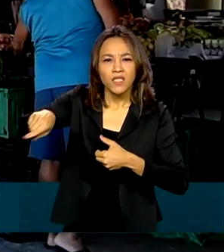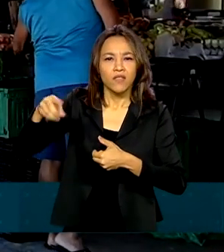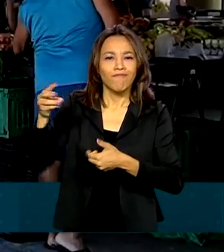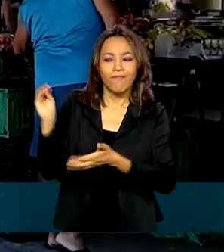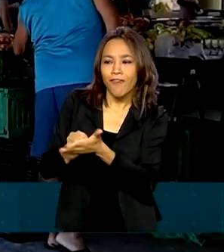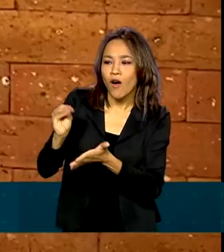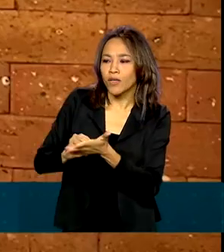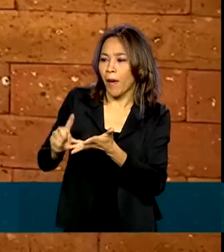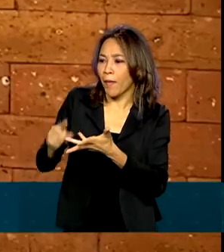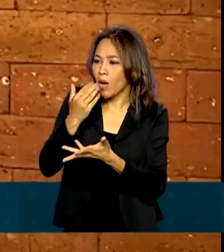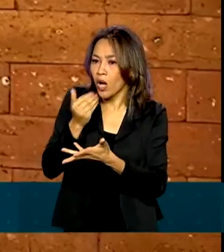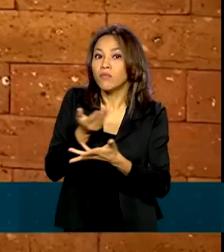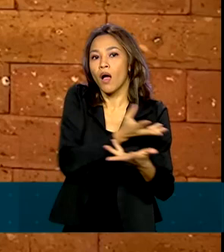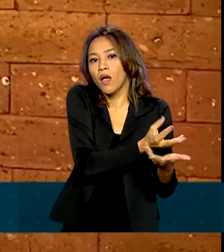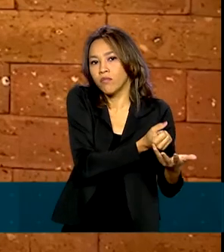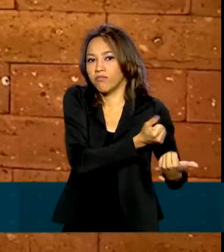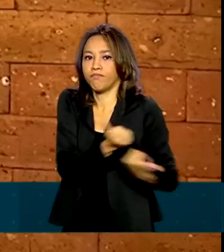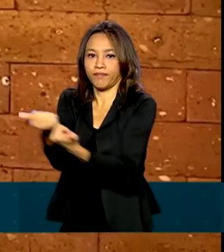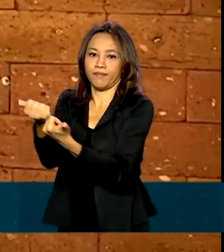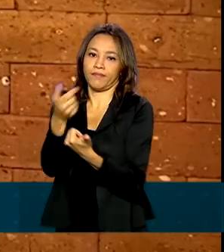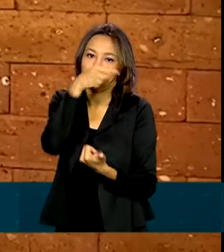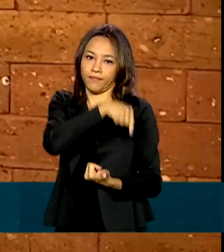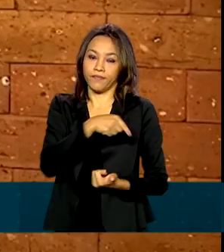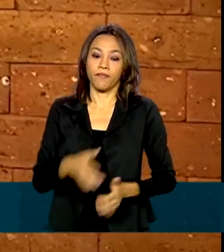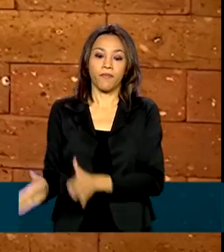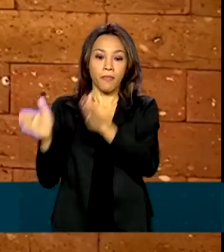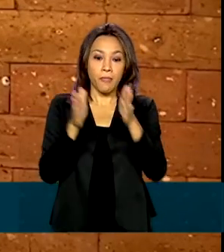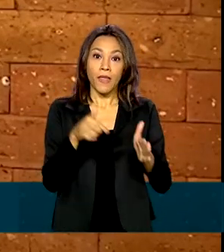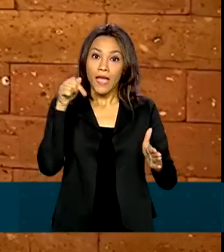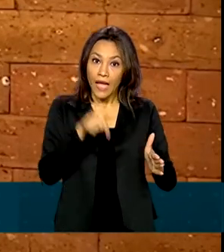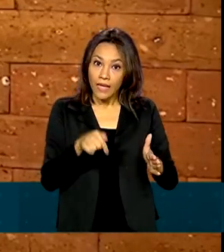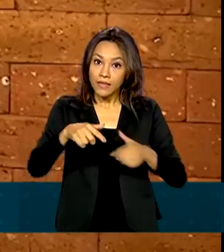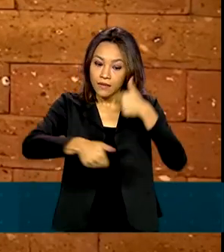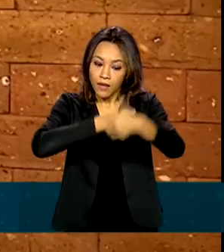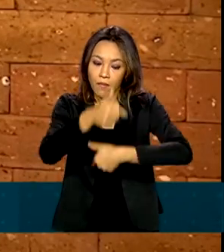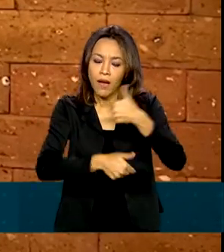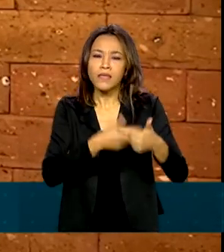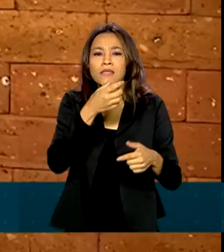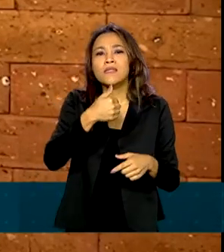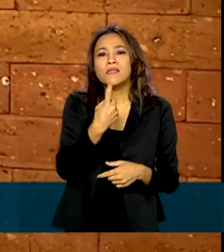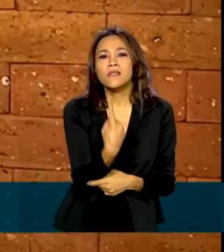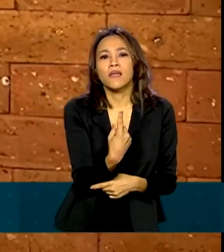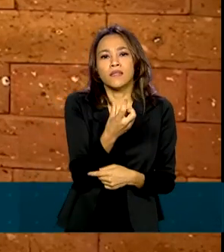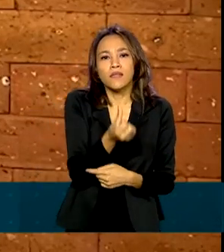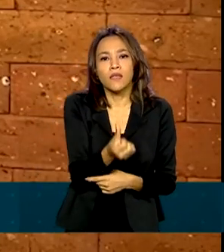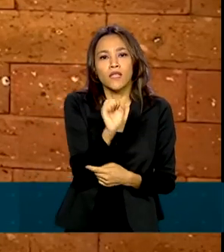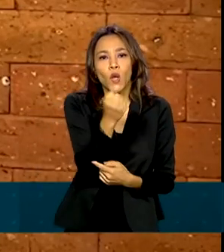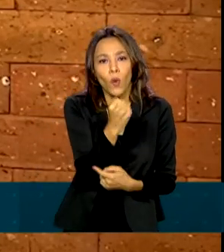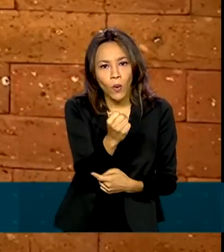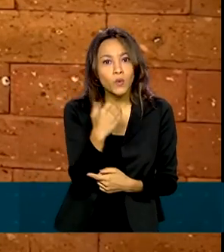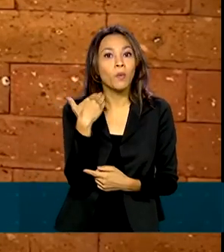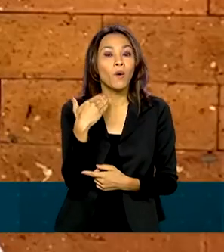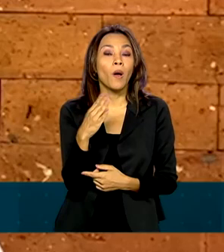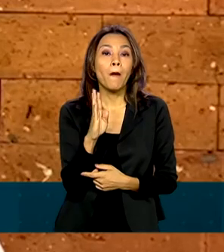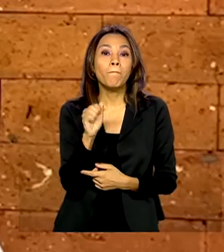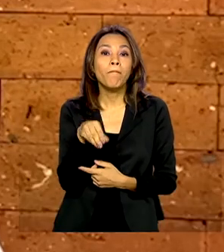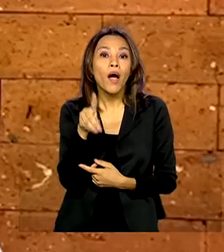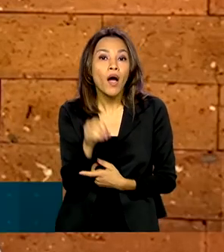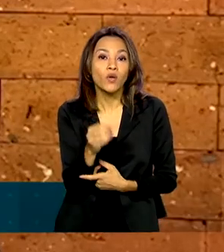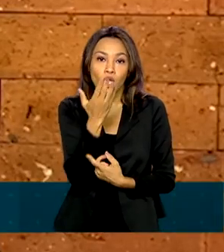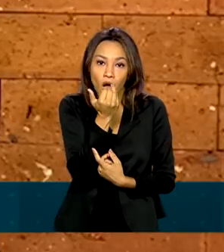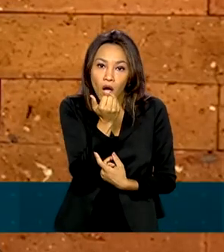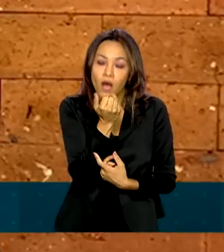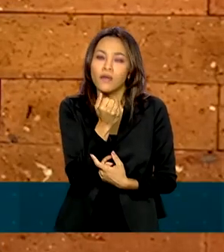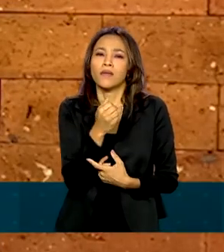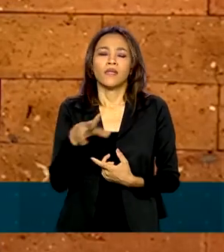de insegurança alimentar. Essa rede hoje é composta por 168 bancos de alimentos públicos e privados em todo o Brasil. Ao fazerem